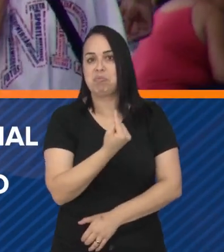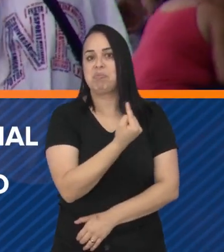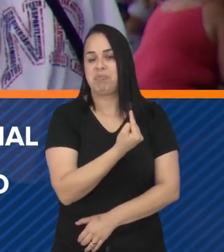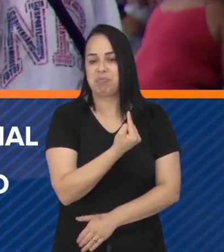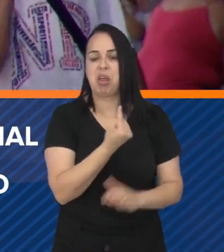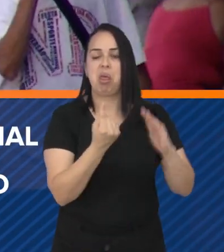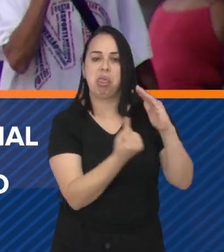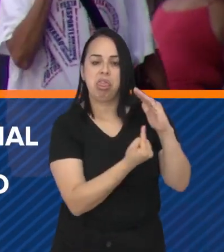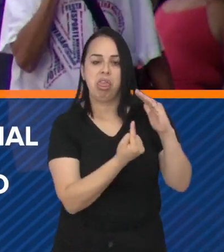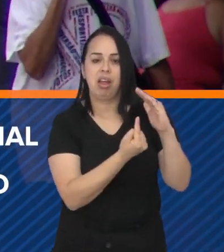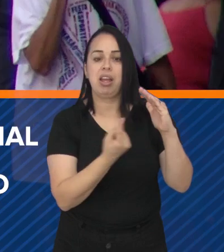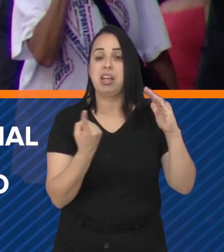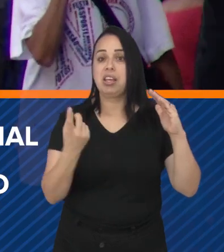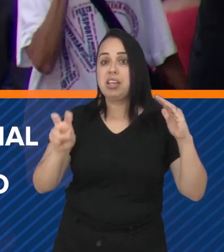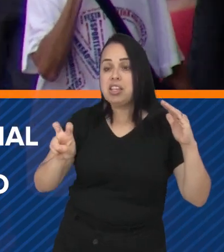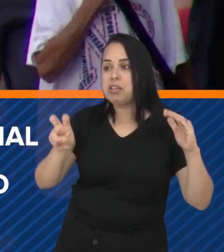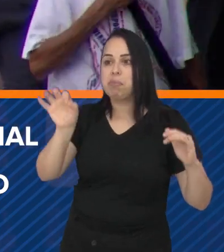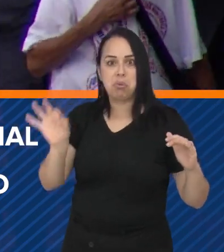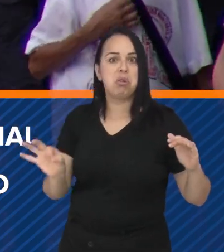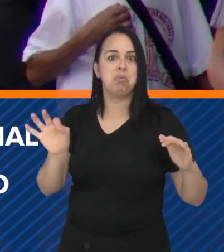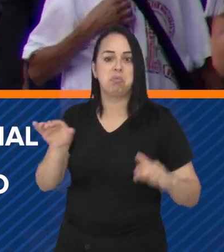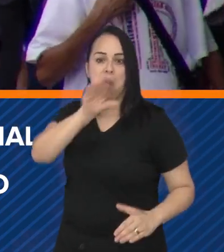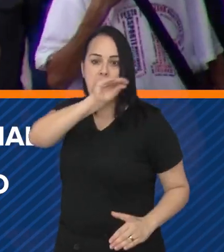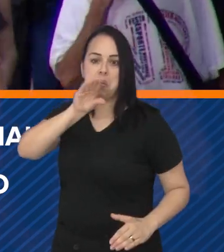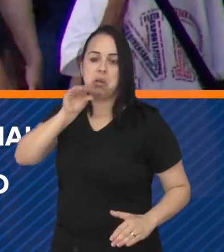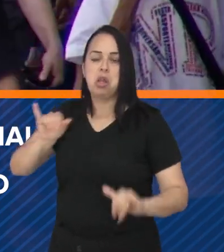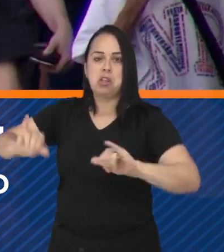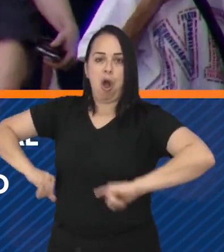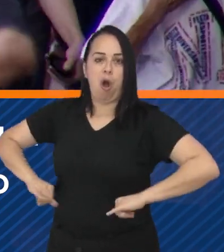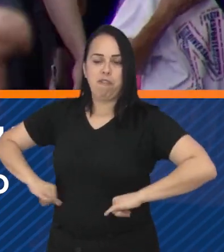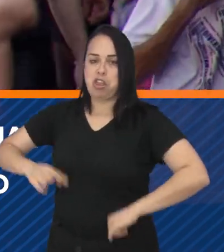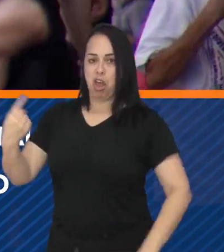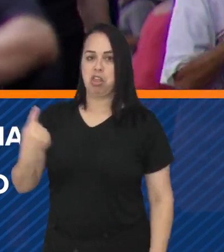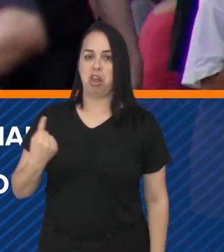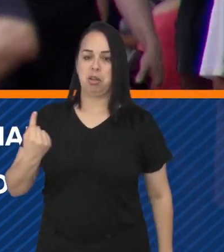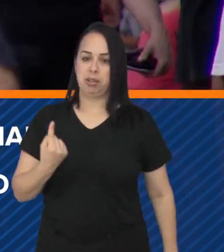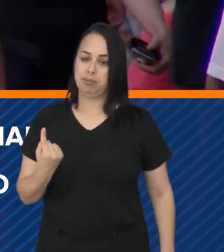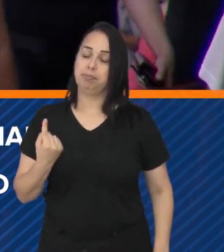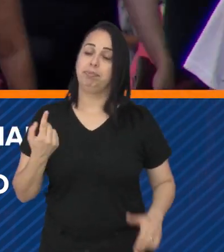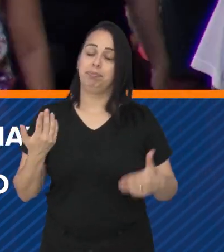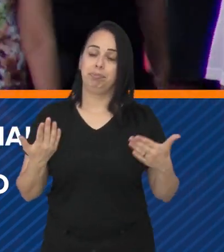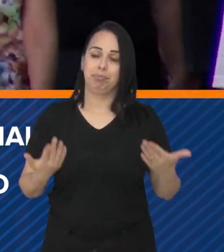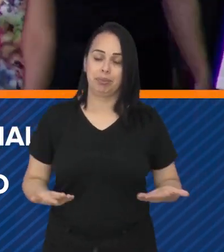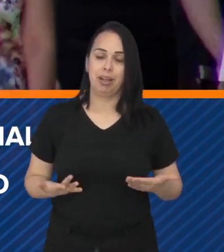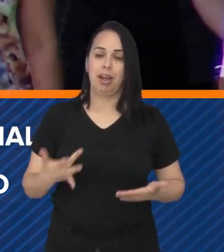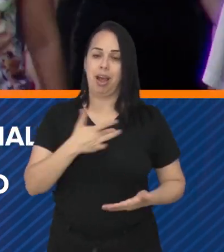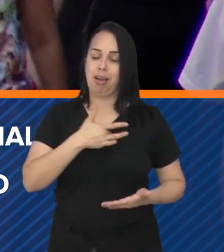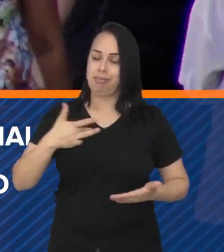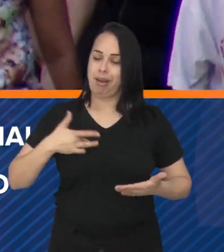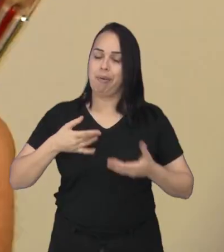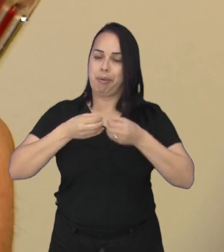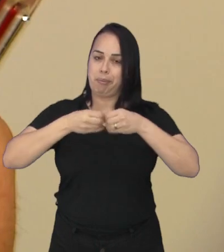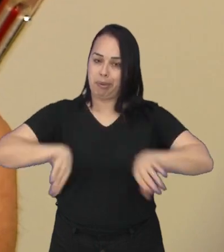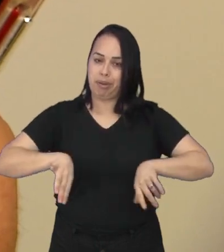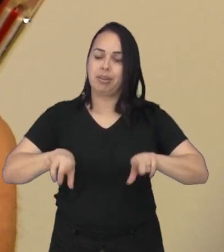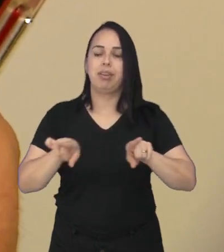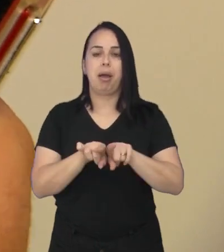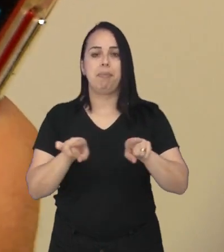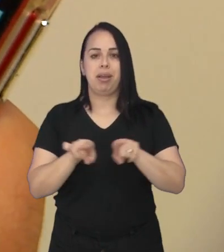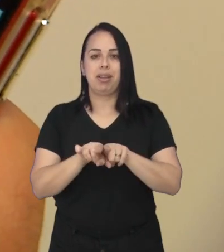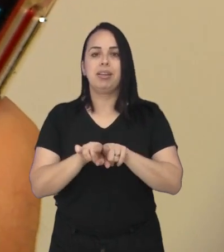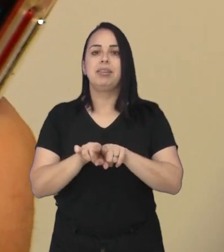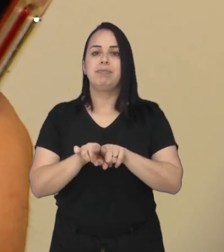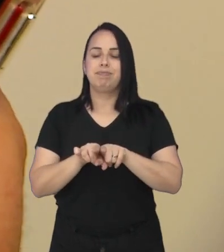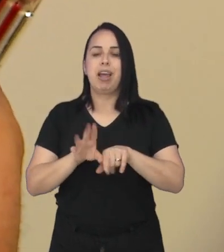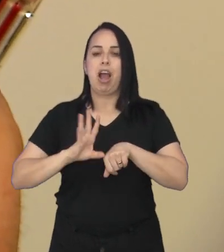idosos enfrentam isolamento social e 15% dos adolescentes sofrem de solidão. Condição que